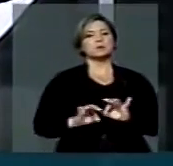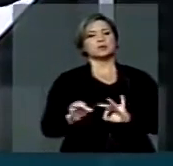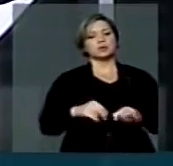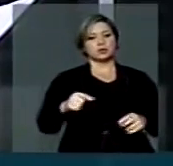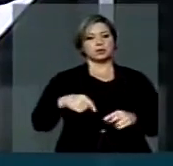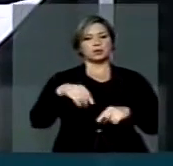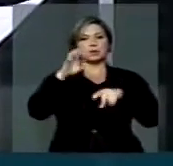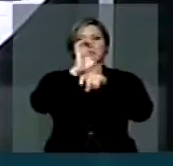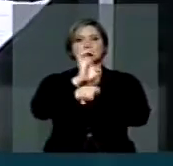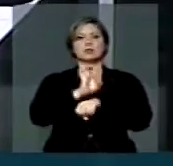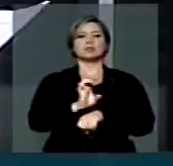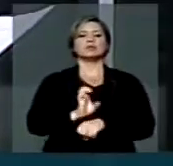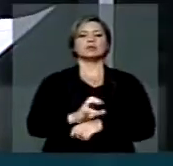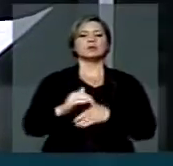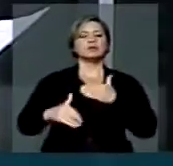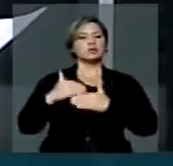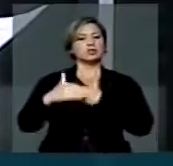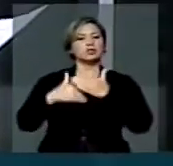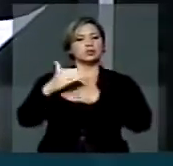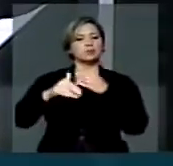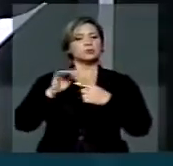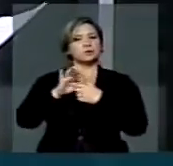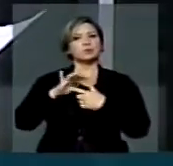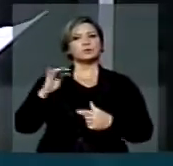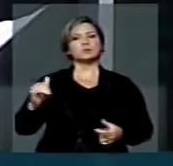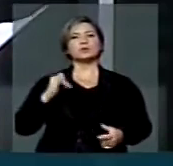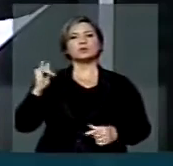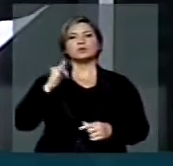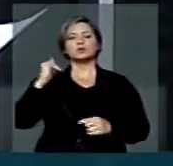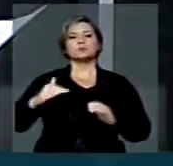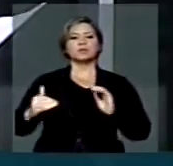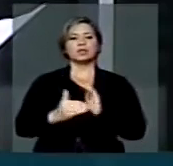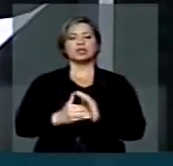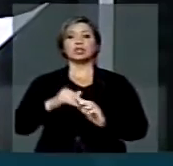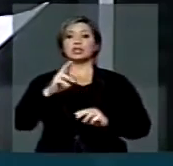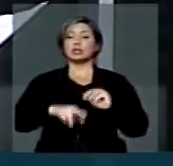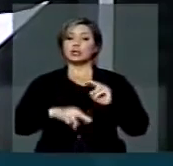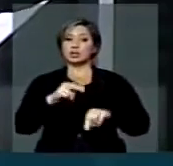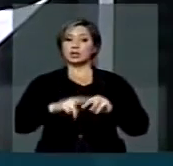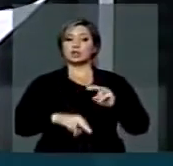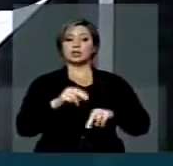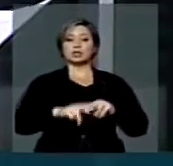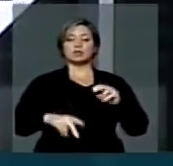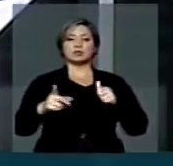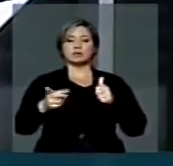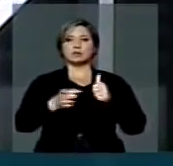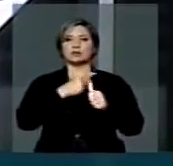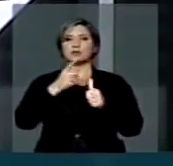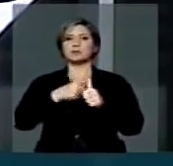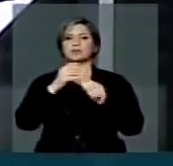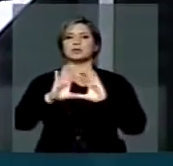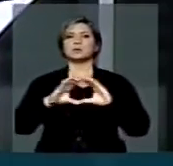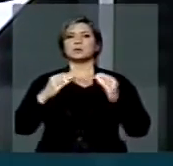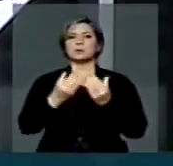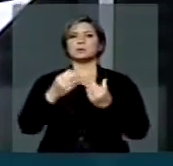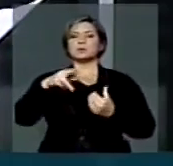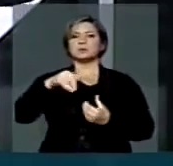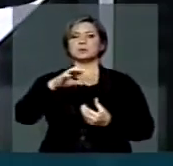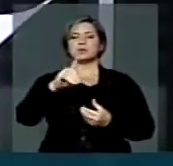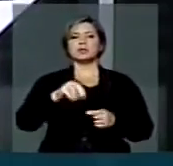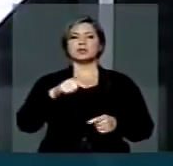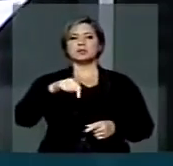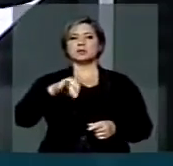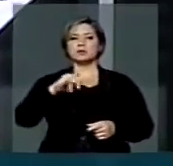No nosso Estado, demos passos importantes. Até junho deste ano, teremos a primeira comunidade quilombola no Estado